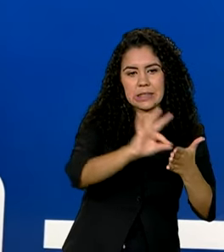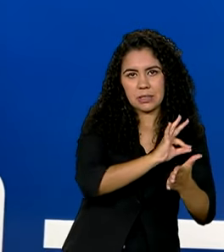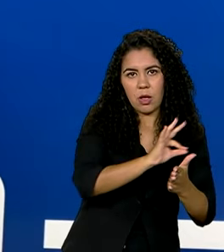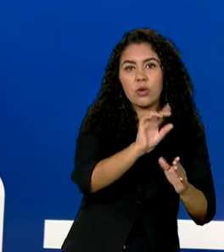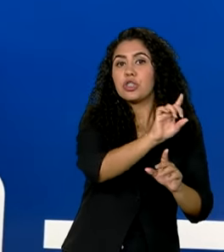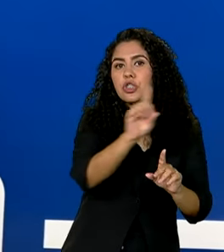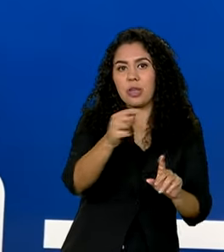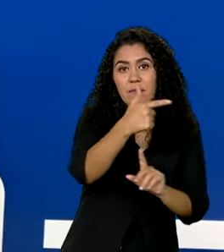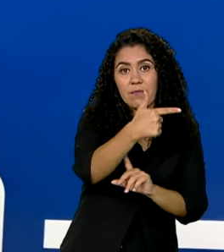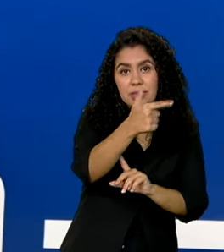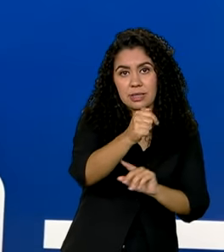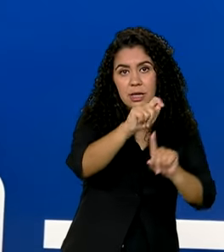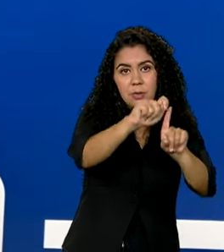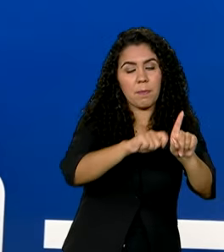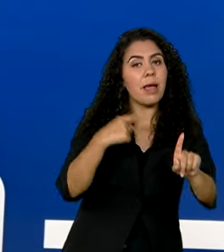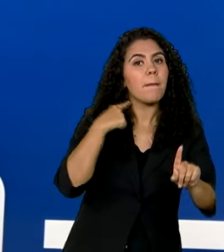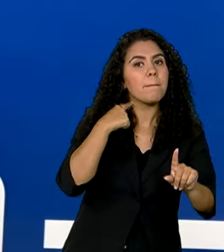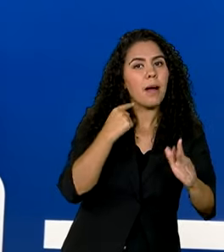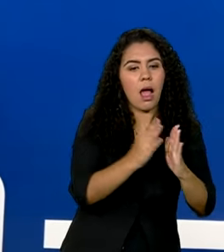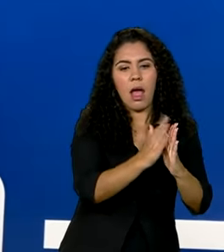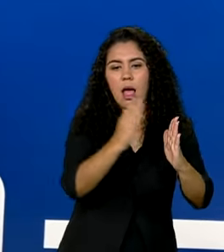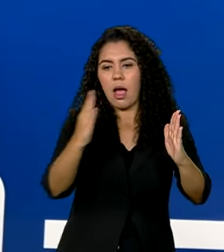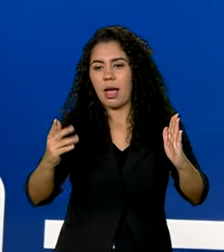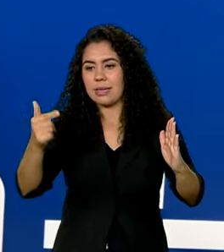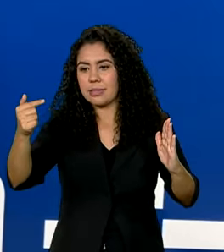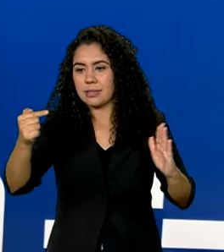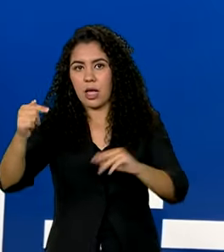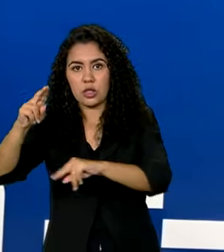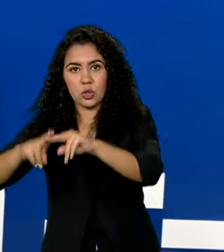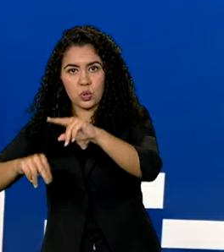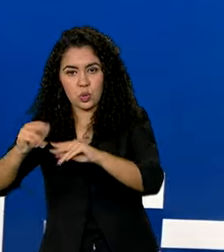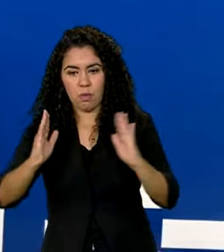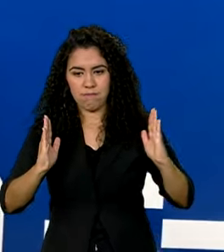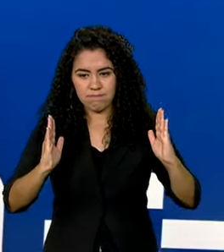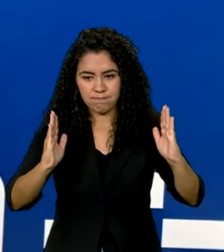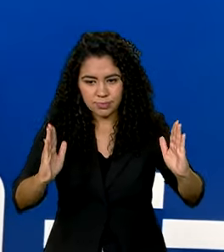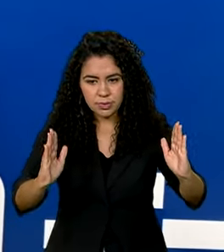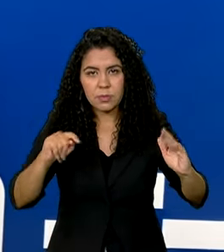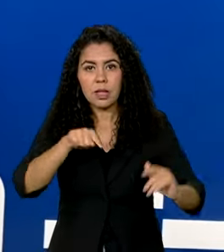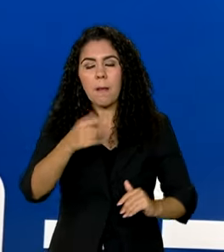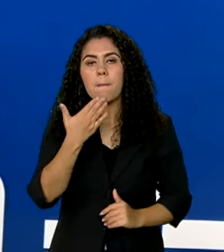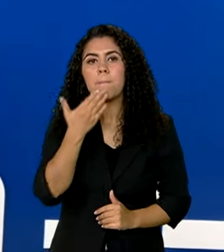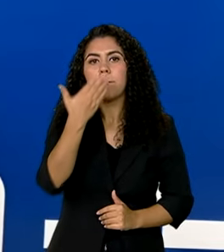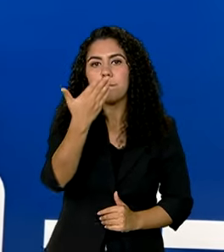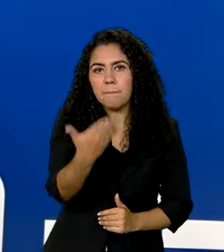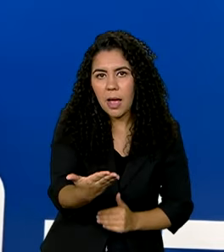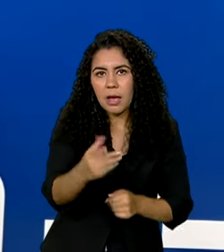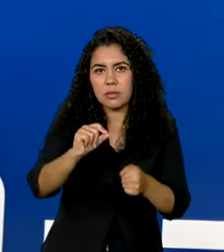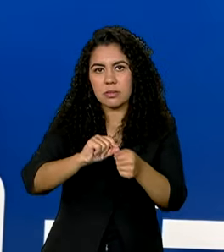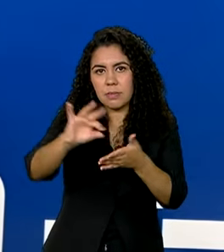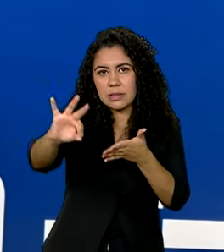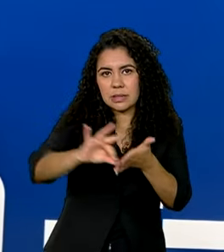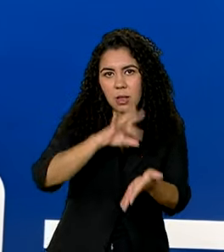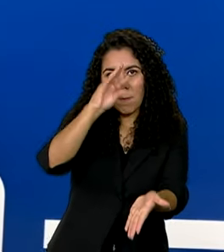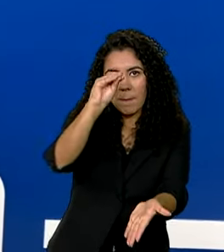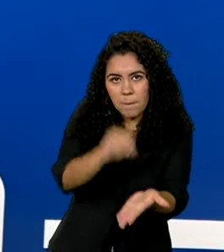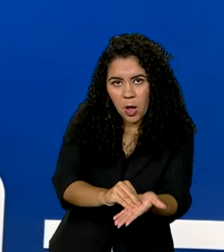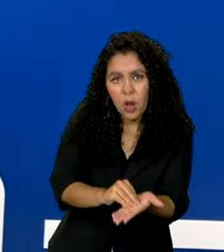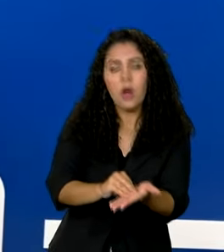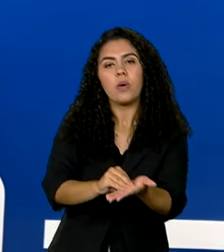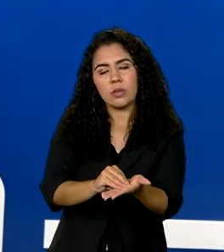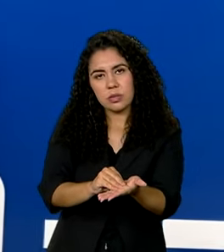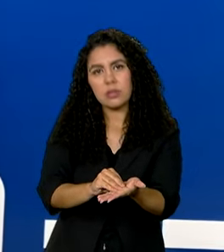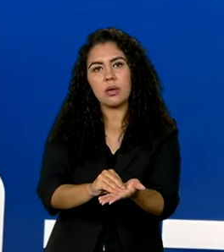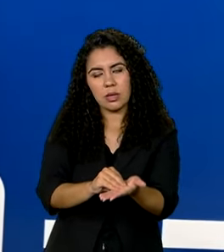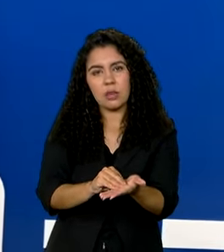de maio a 7 de junho, ele, ao mesmo tempo que ele solicita, que ele faz a sua inscrição, ele já solicita